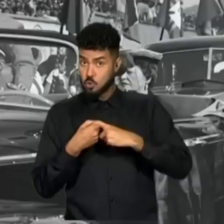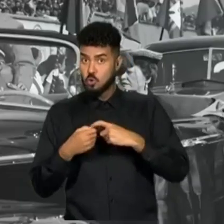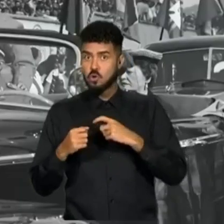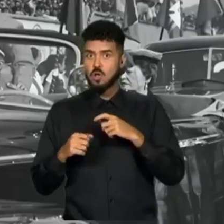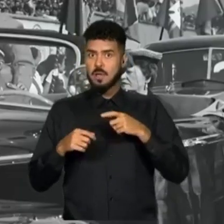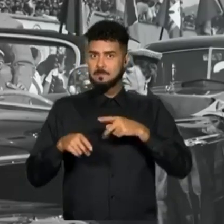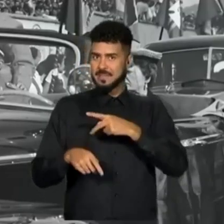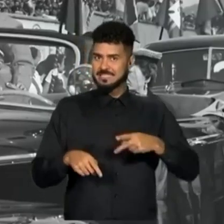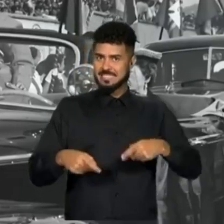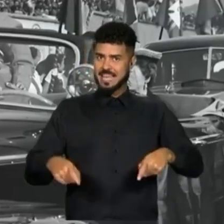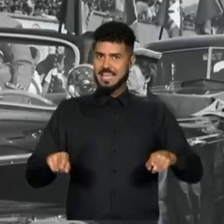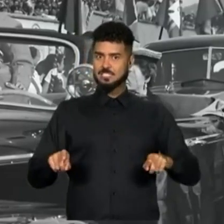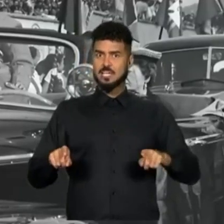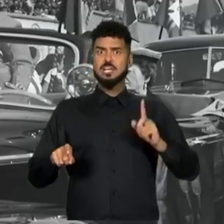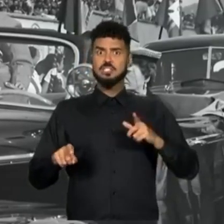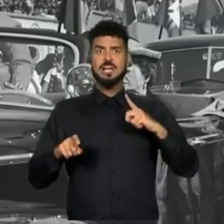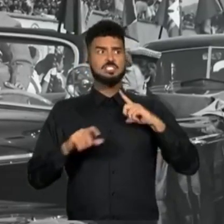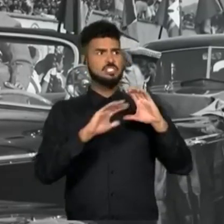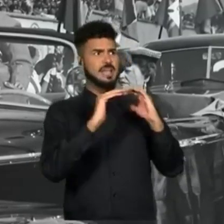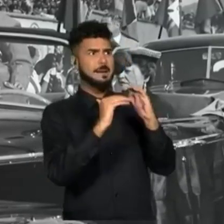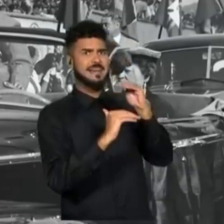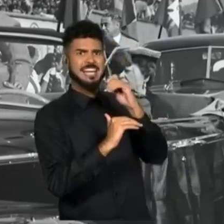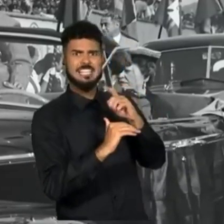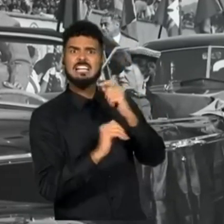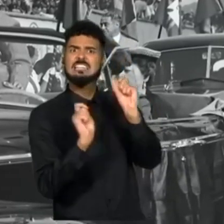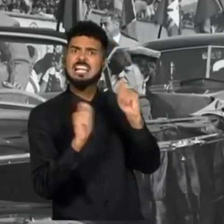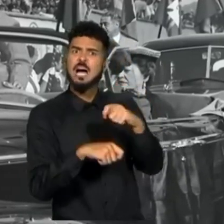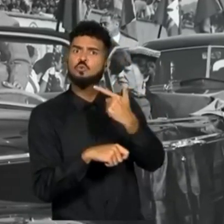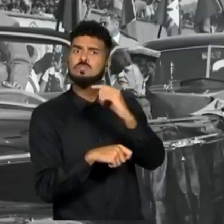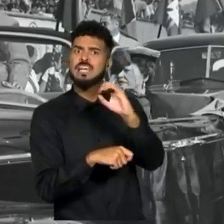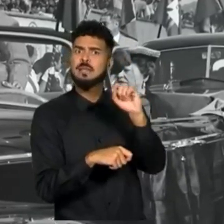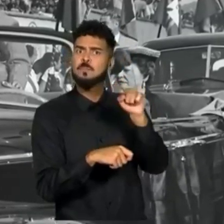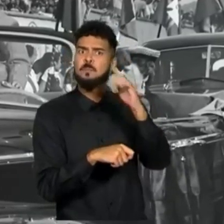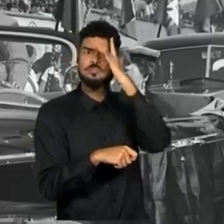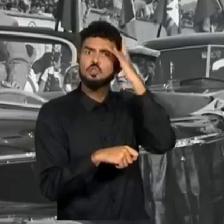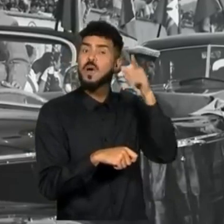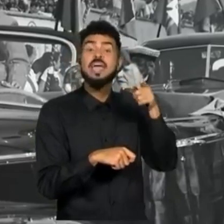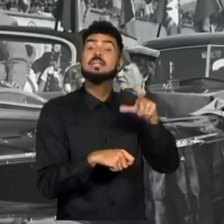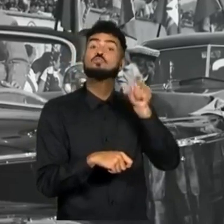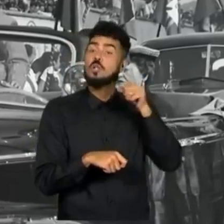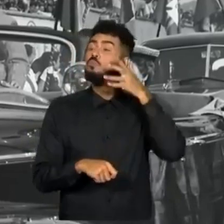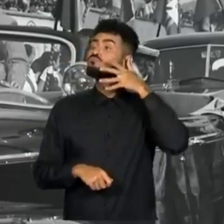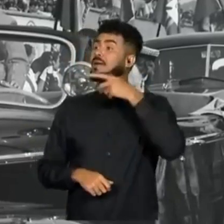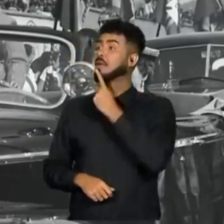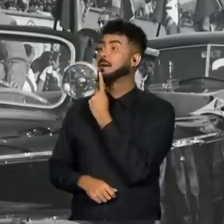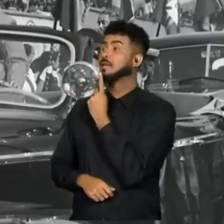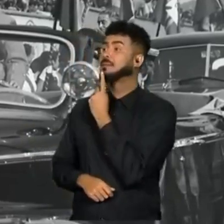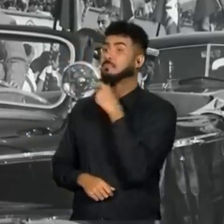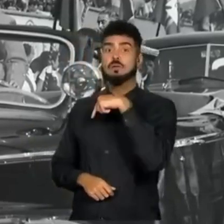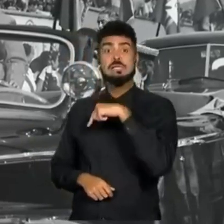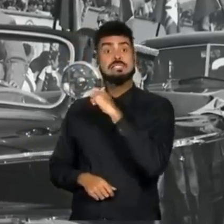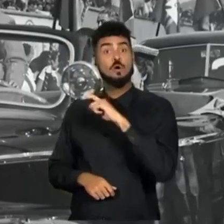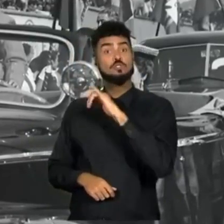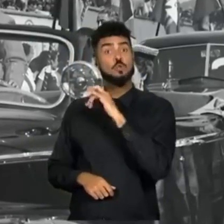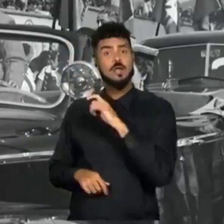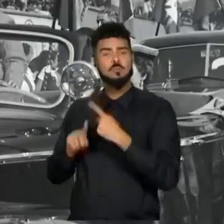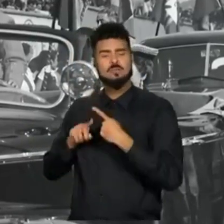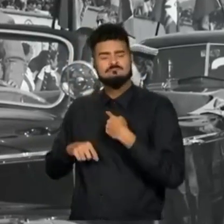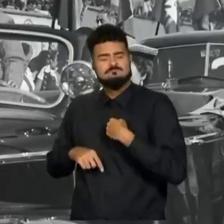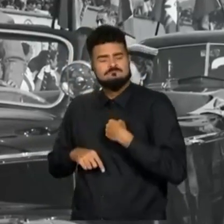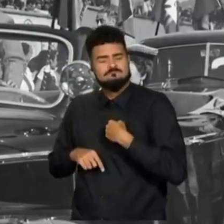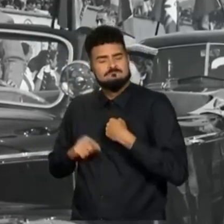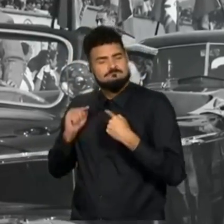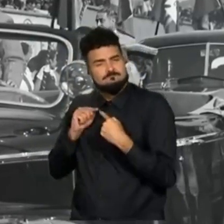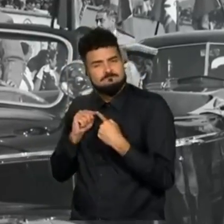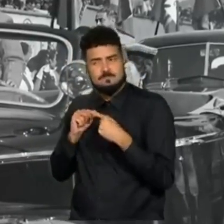por mês ao estádio São Januário, porque não entrar em consenso com a diretoria do clube associativo, pra ter um desconto aí durante um ano, dois anos,